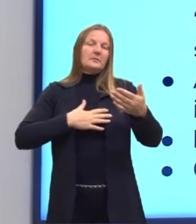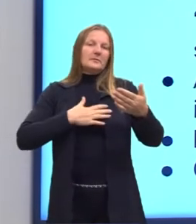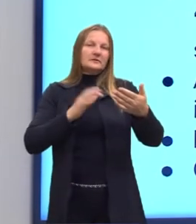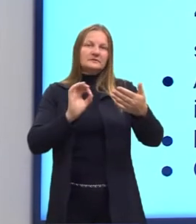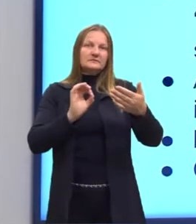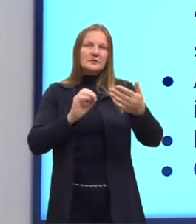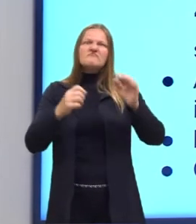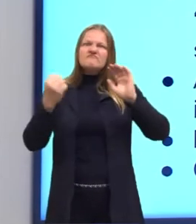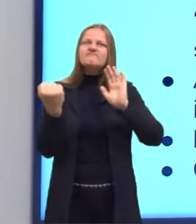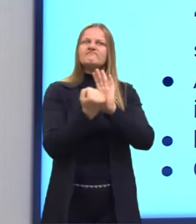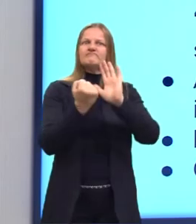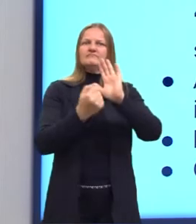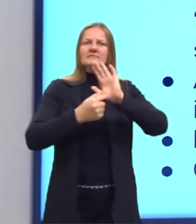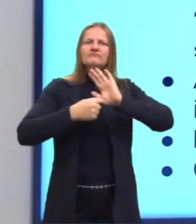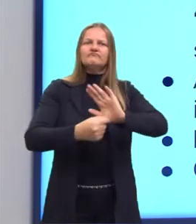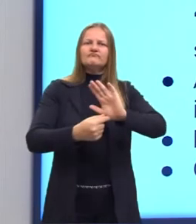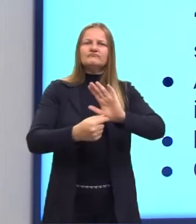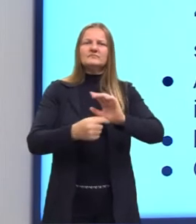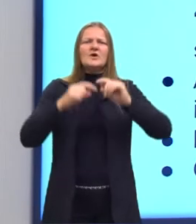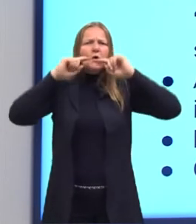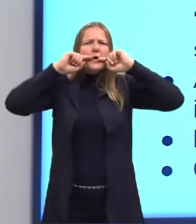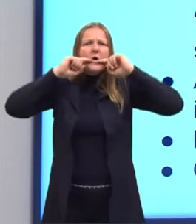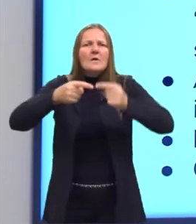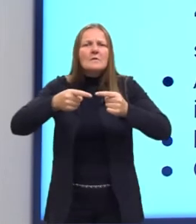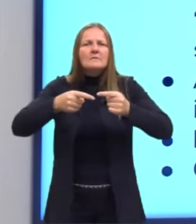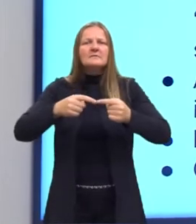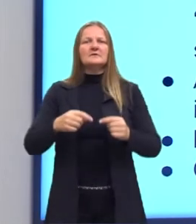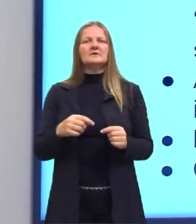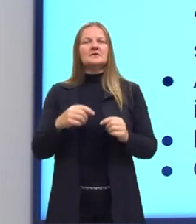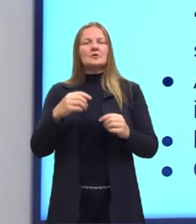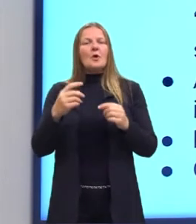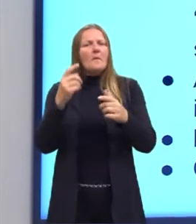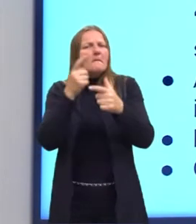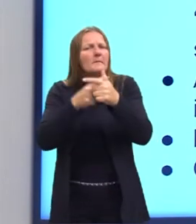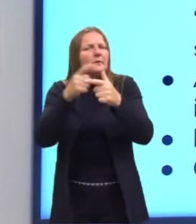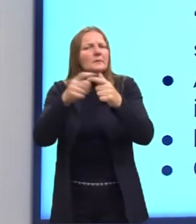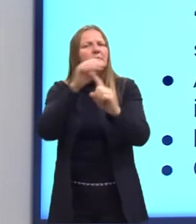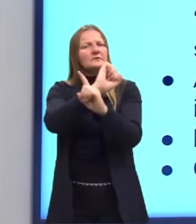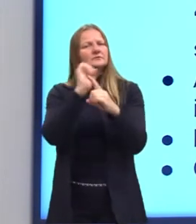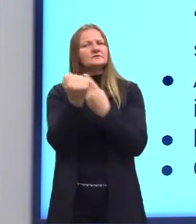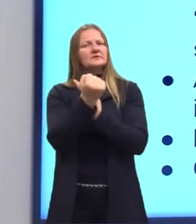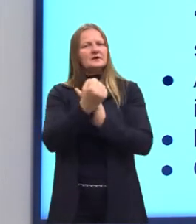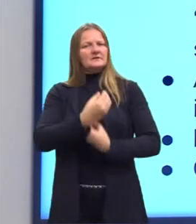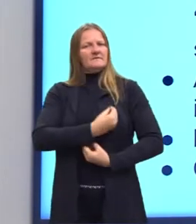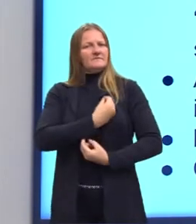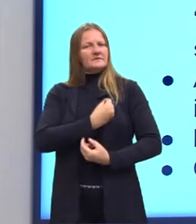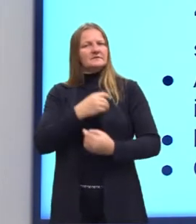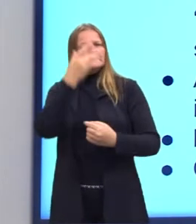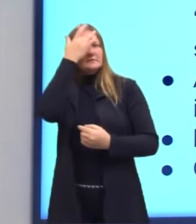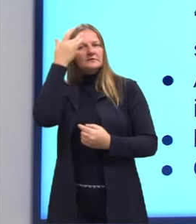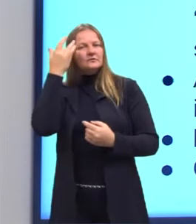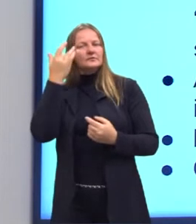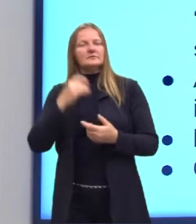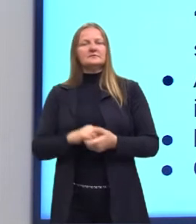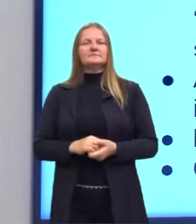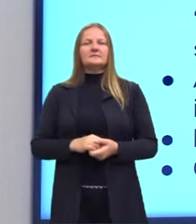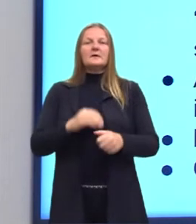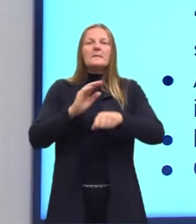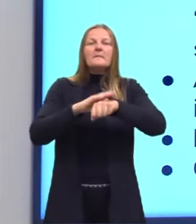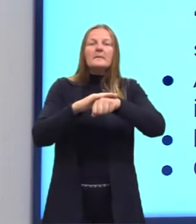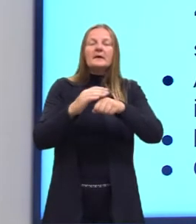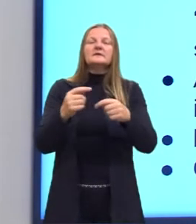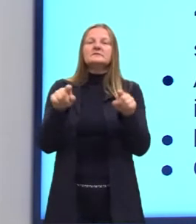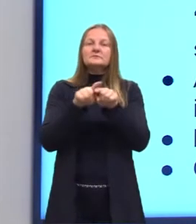Para causar mesmo. Ela vem para fazer denúncias sobre os problemas sociais que estão ocorrendo. O mais? Nós temos